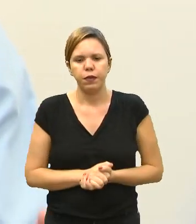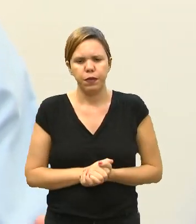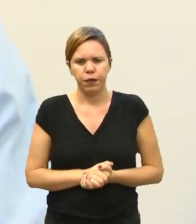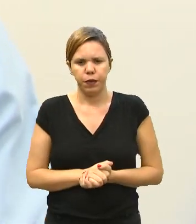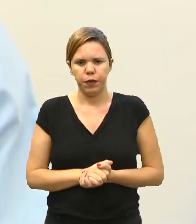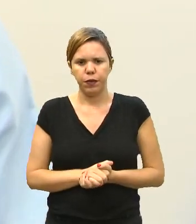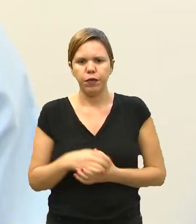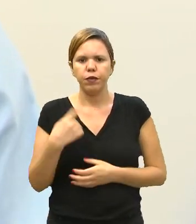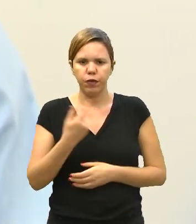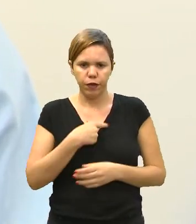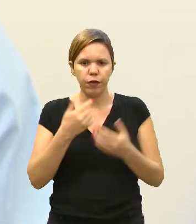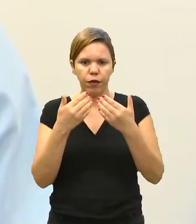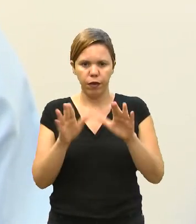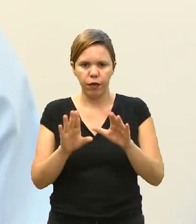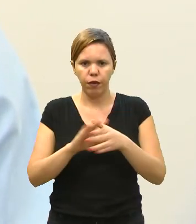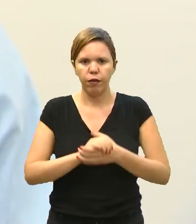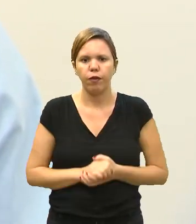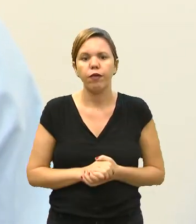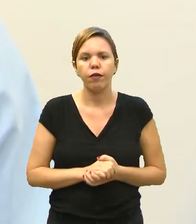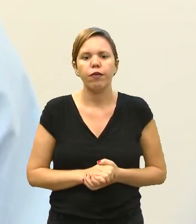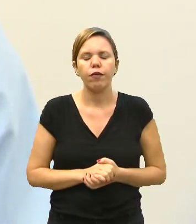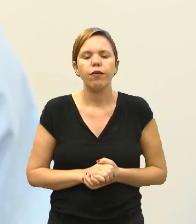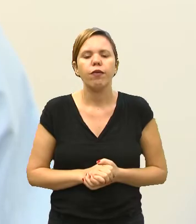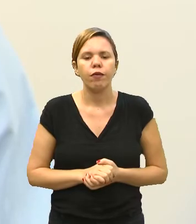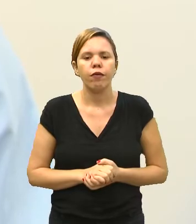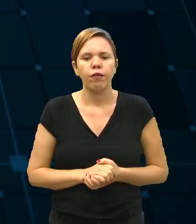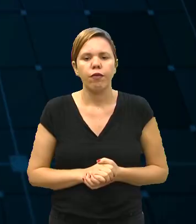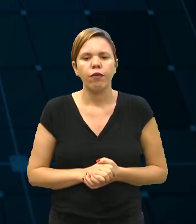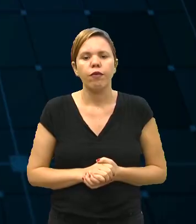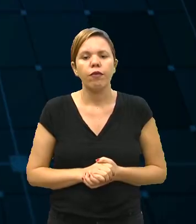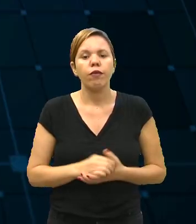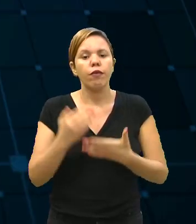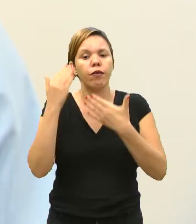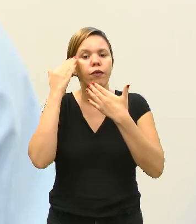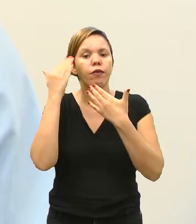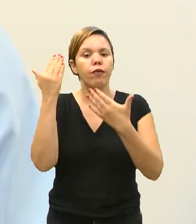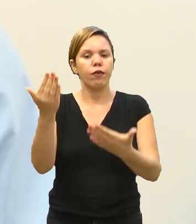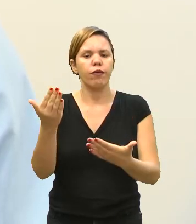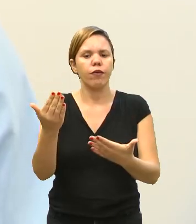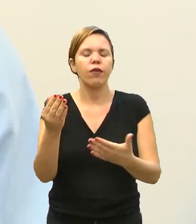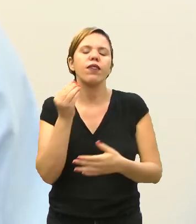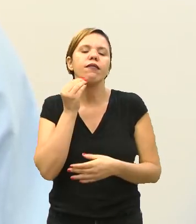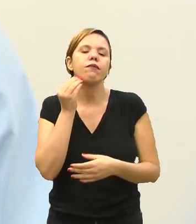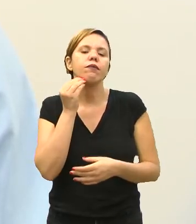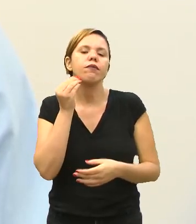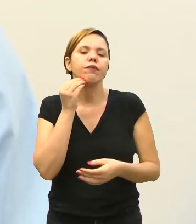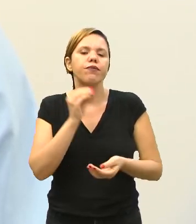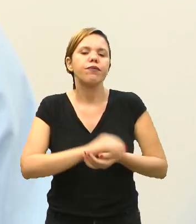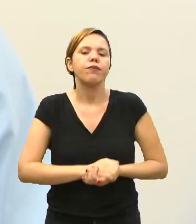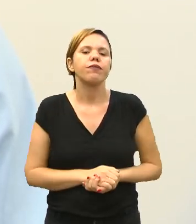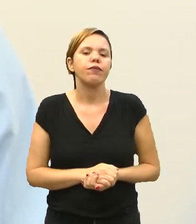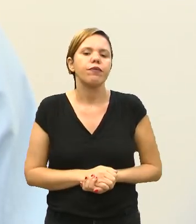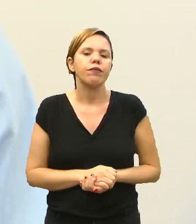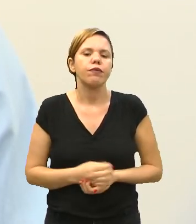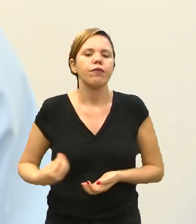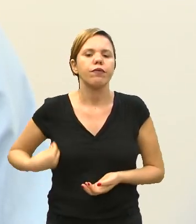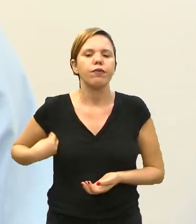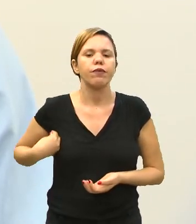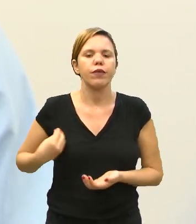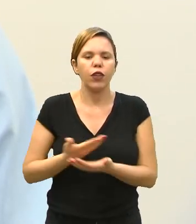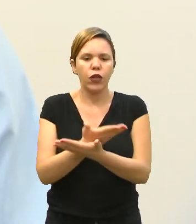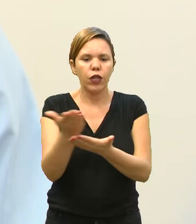estamos com o nosso canal aberto. Eu aqui agradeço a oportunidade de